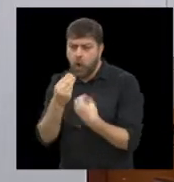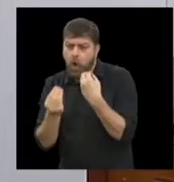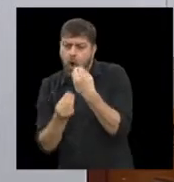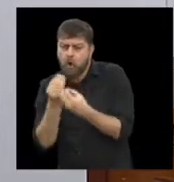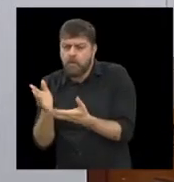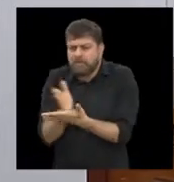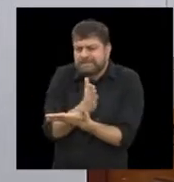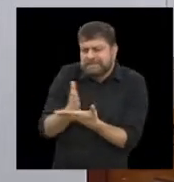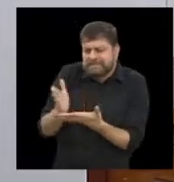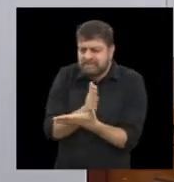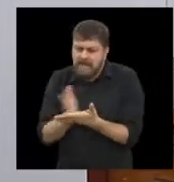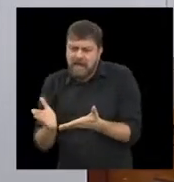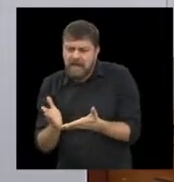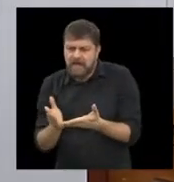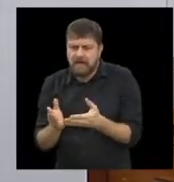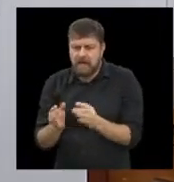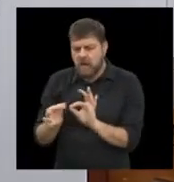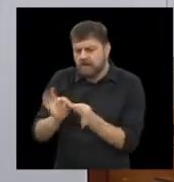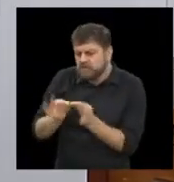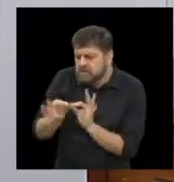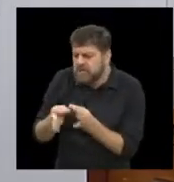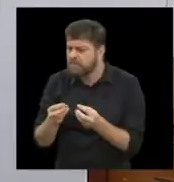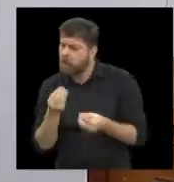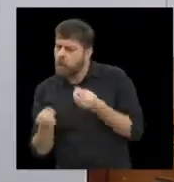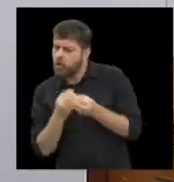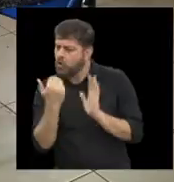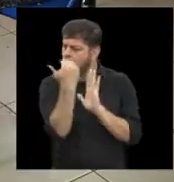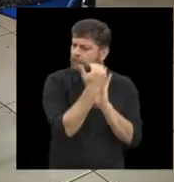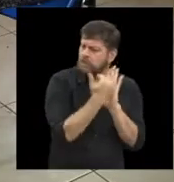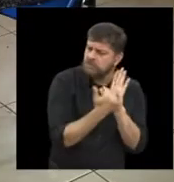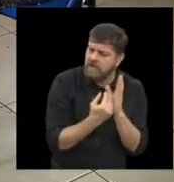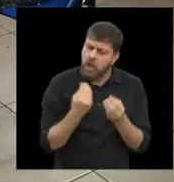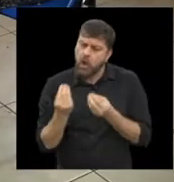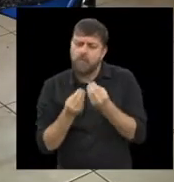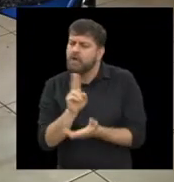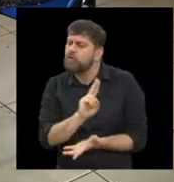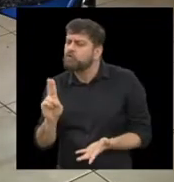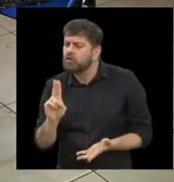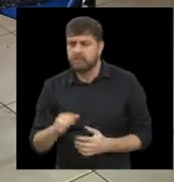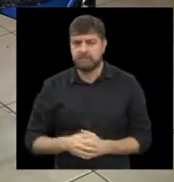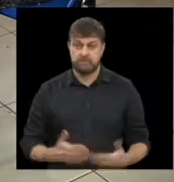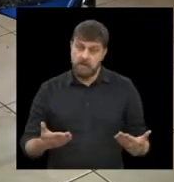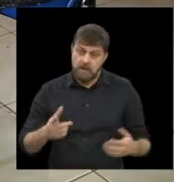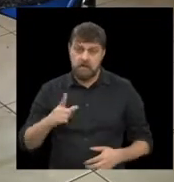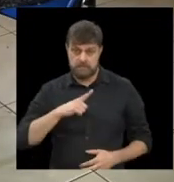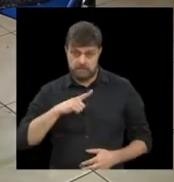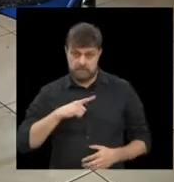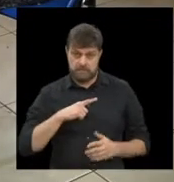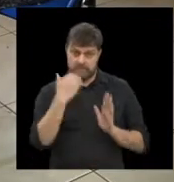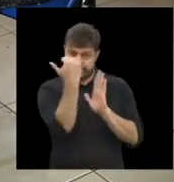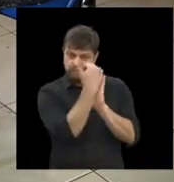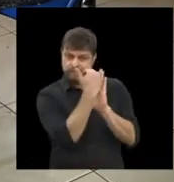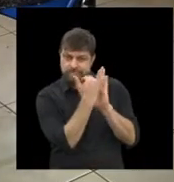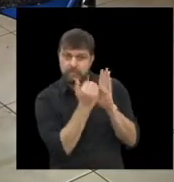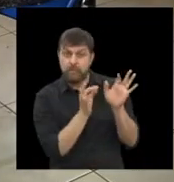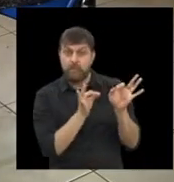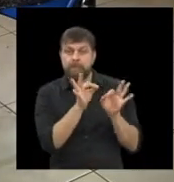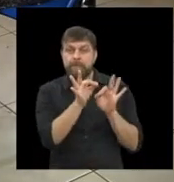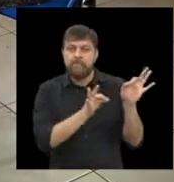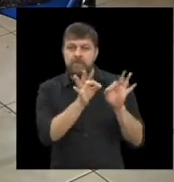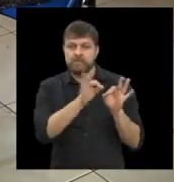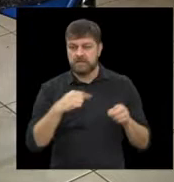oficinas, são projetos? Como que vocês denominam? Então, temos projetos, né? A gente está em busca